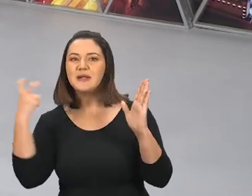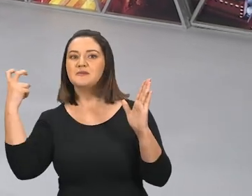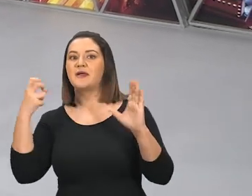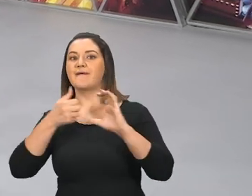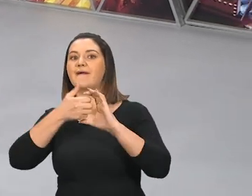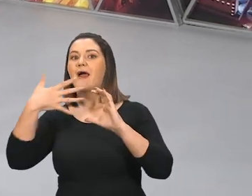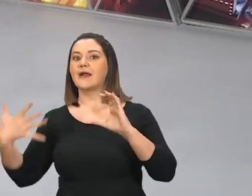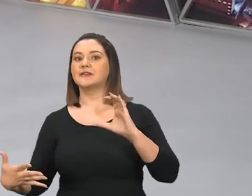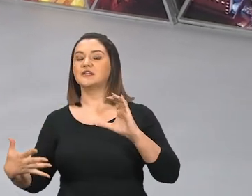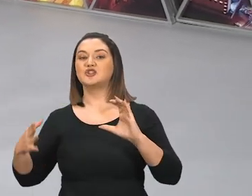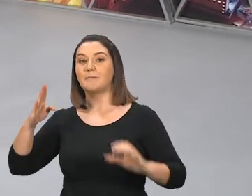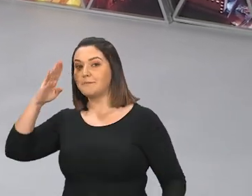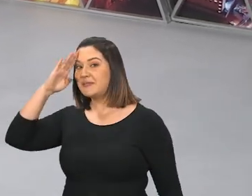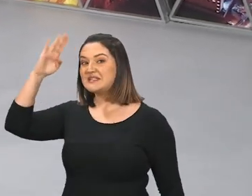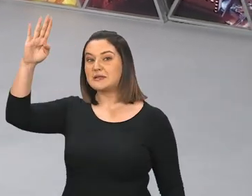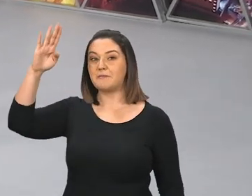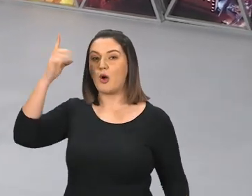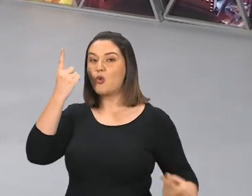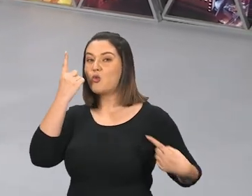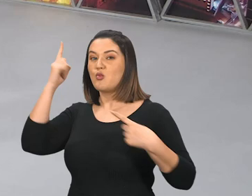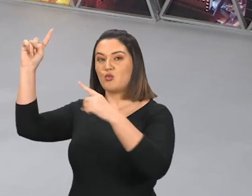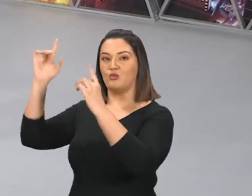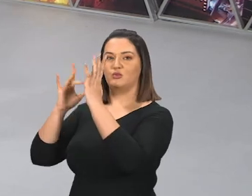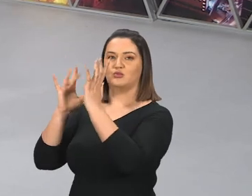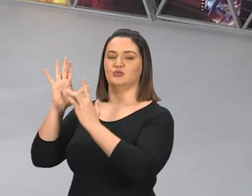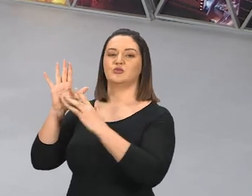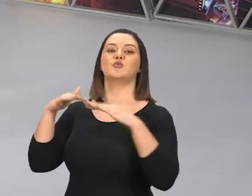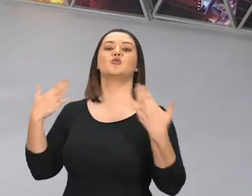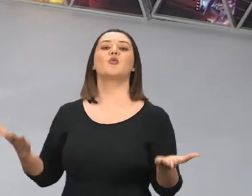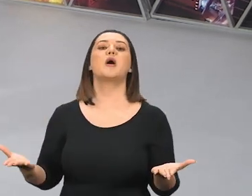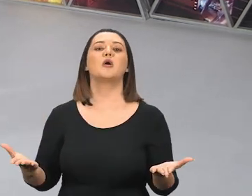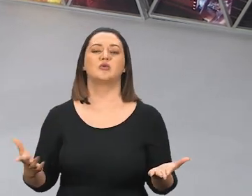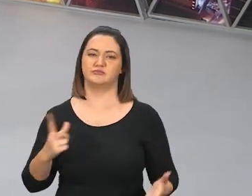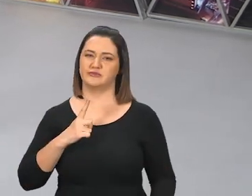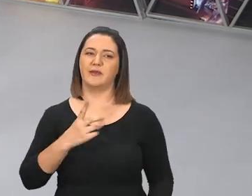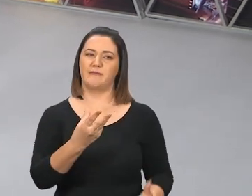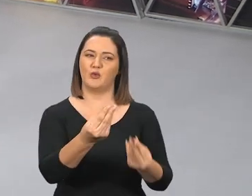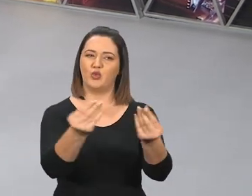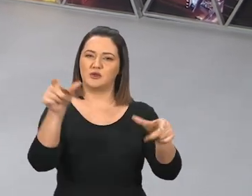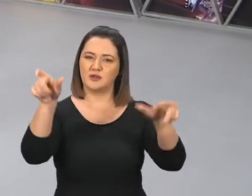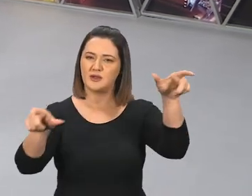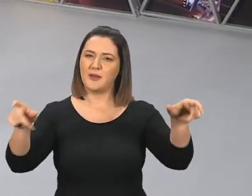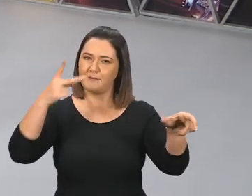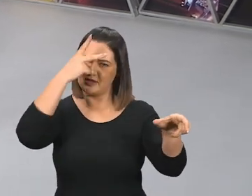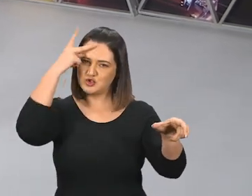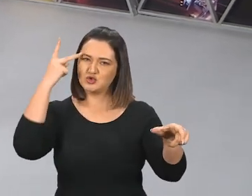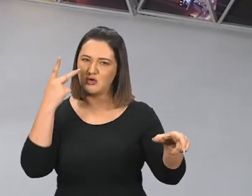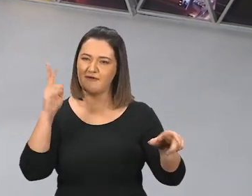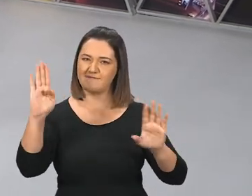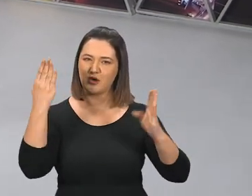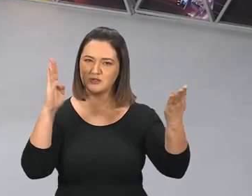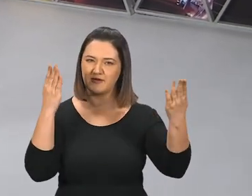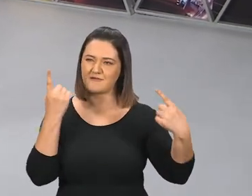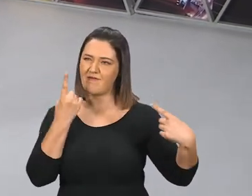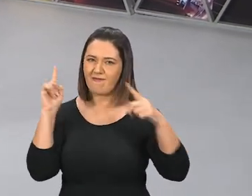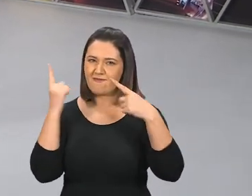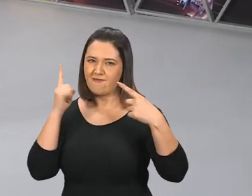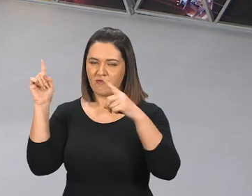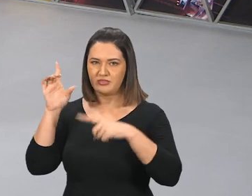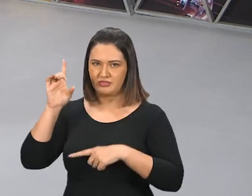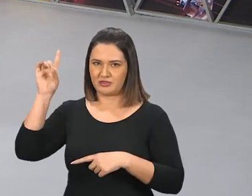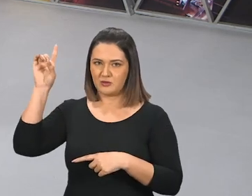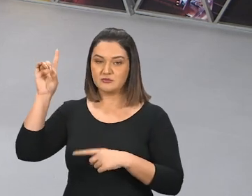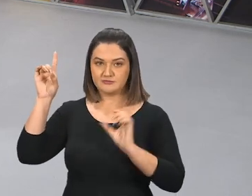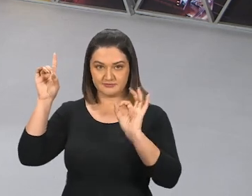o anticristo Mor? O cabeça. O chefão. Sabendo que existem muitos anticristos por aí. Mas aqui a Bíblia fala